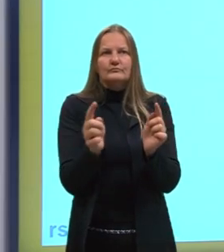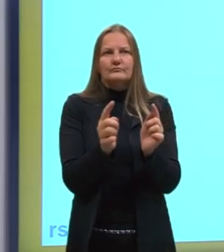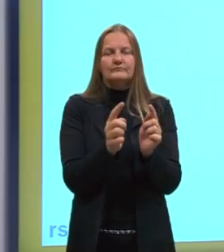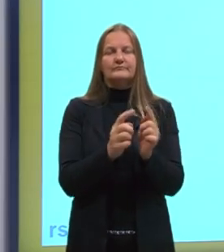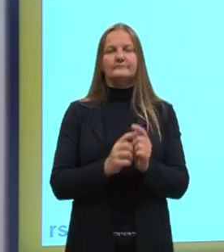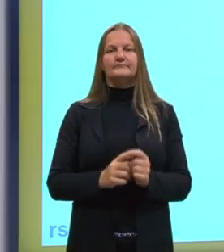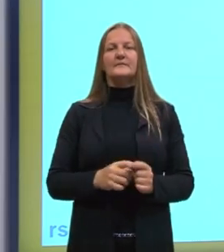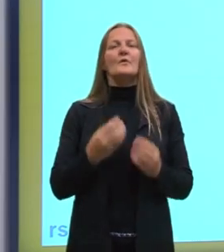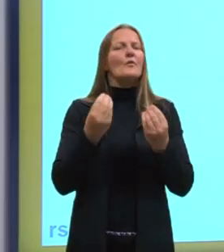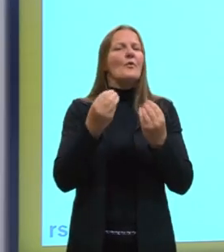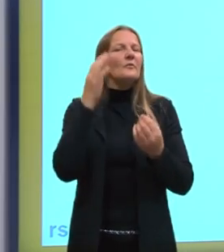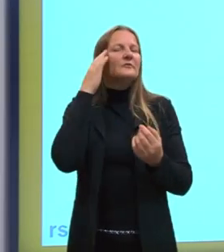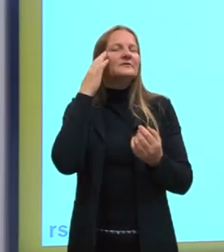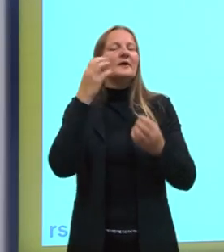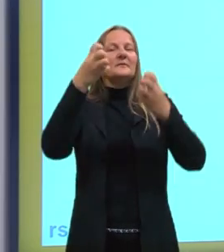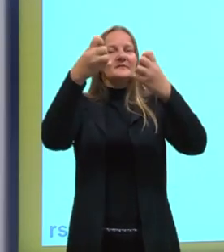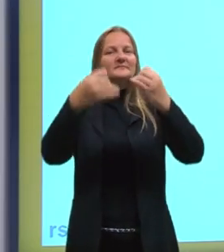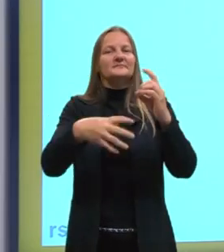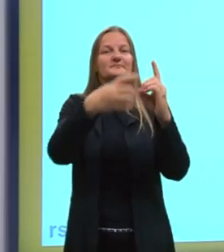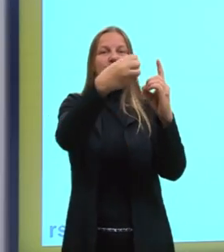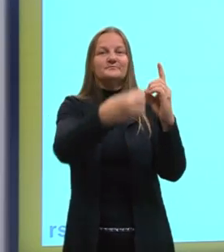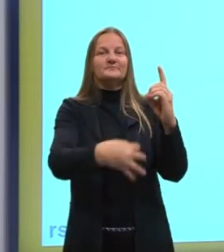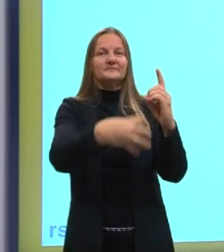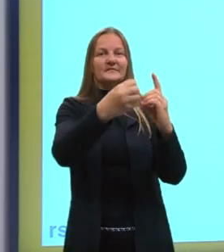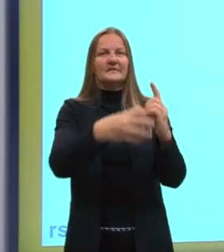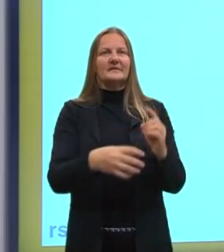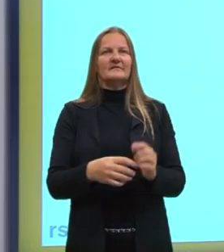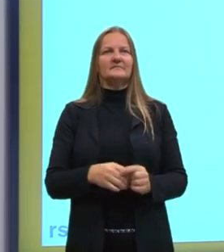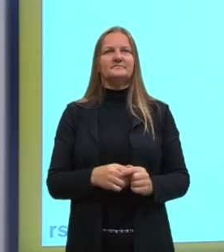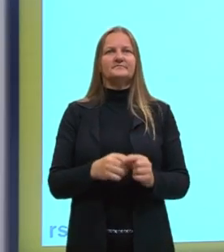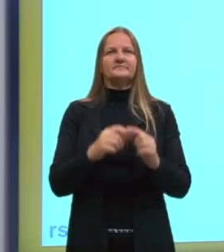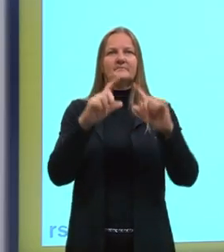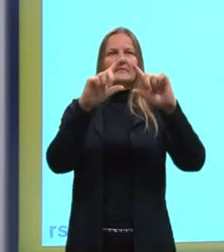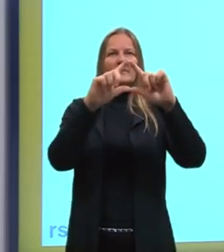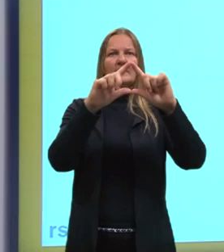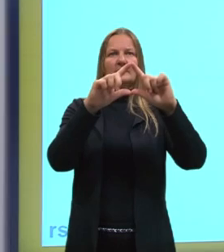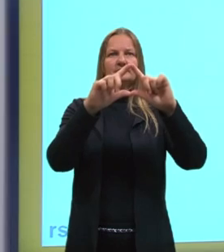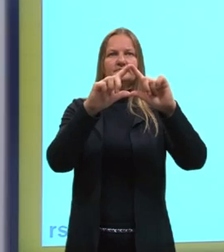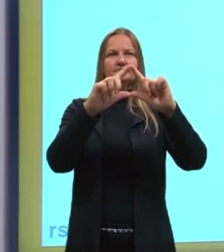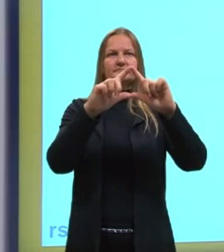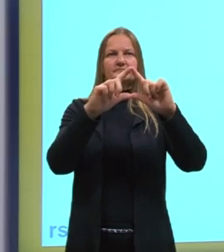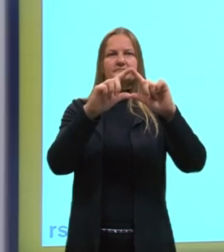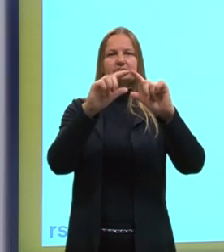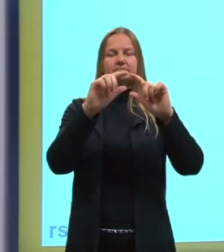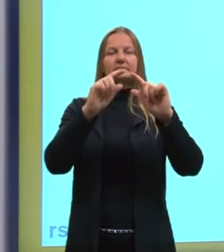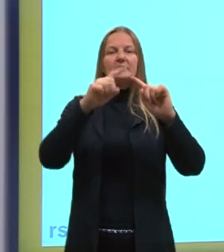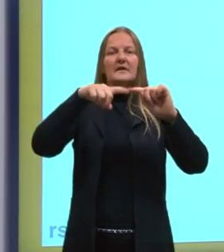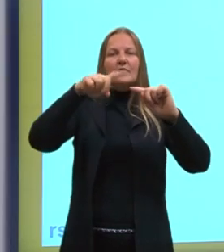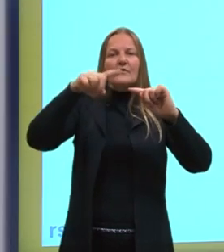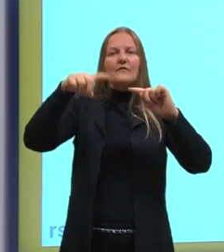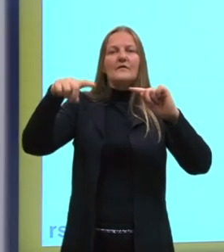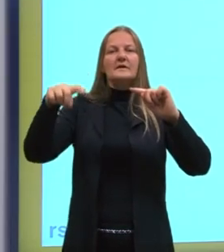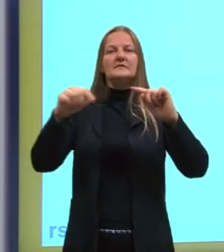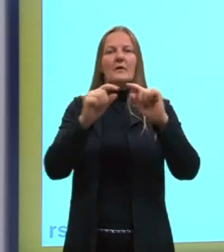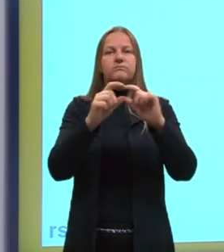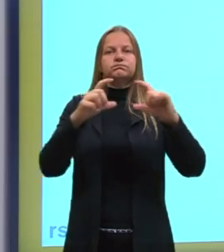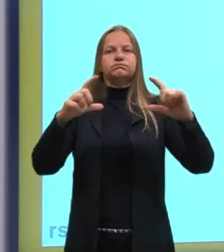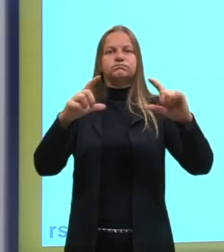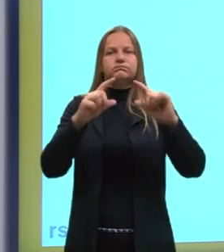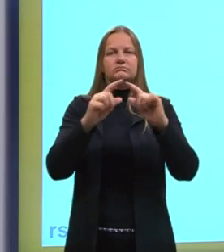Então, como que a gente descreve essa dilatação? Então, a dilatação linear é uma variação de tamanho, que é justamente isso aqui.